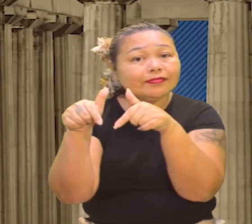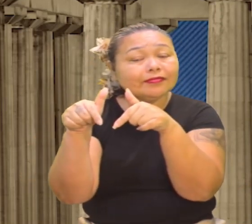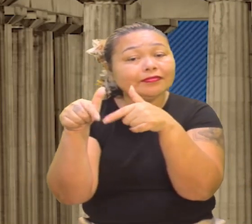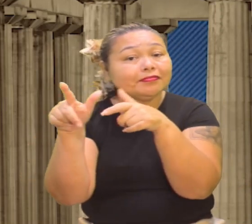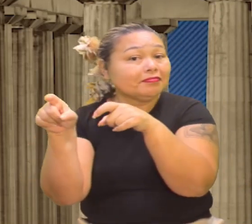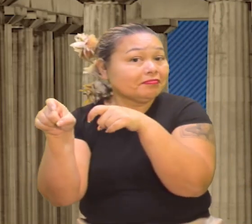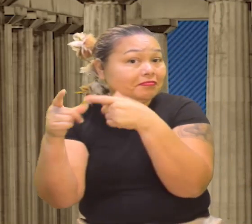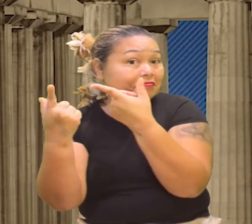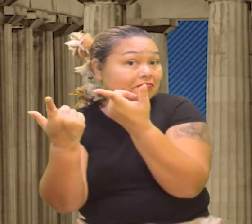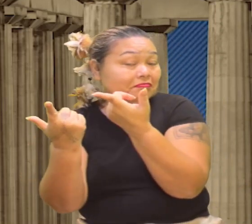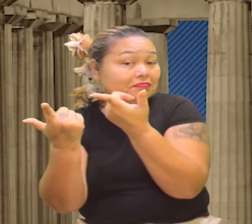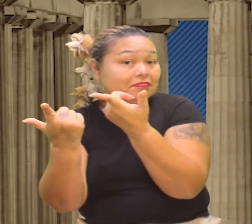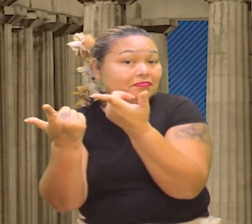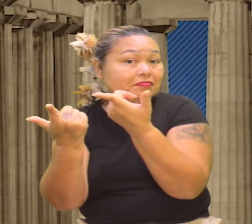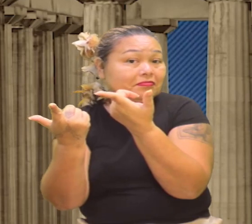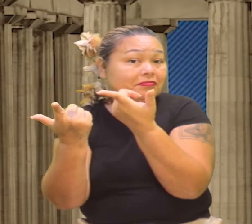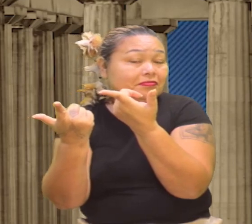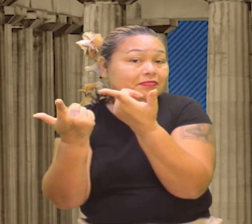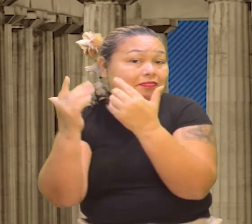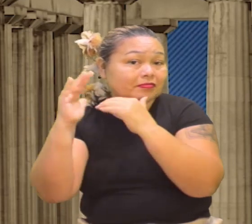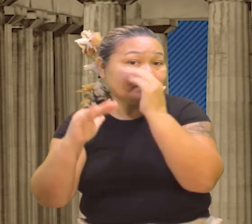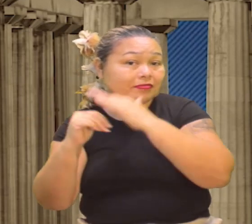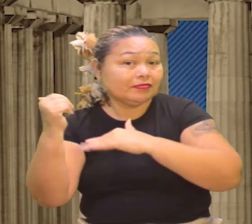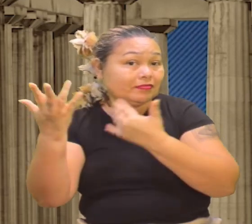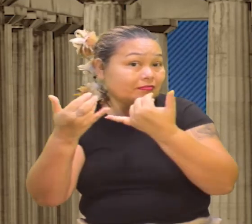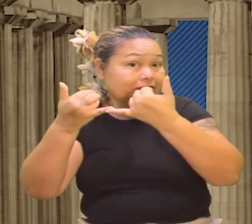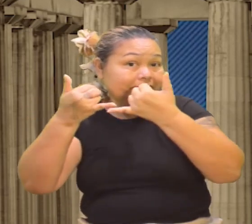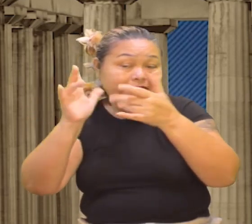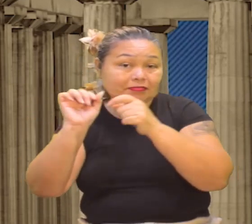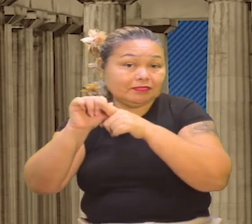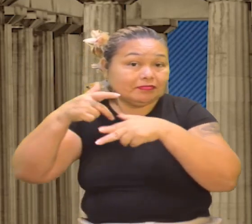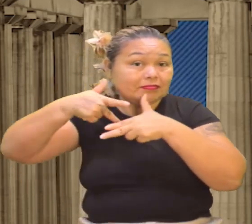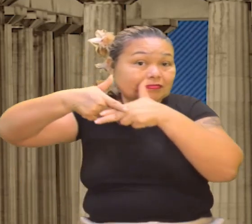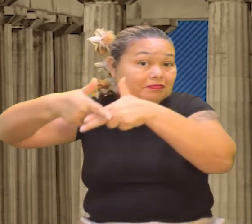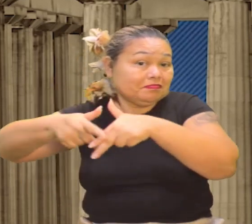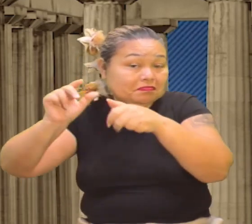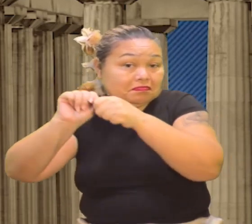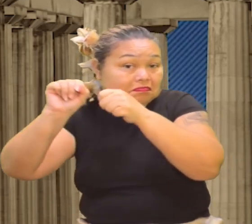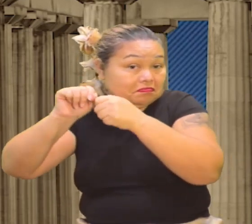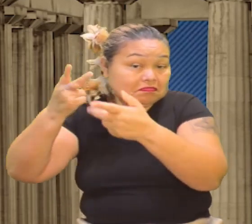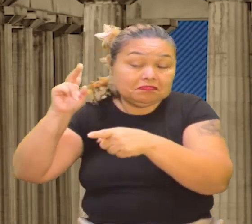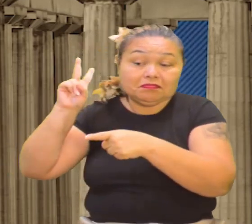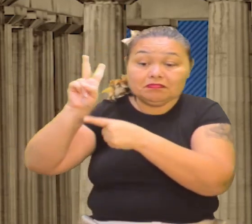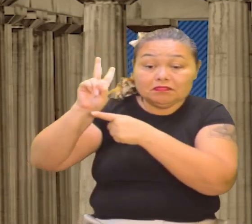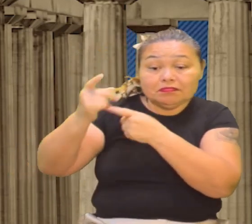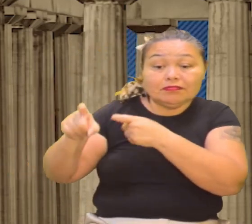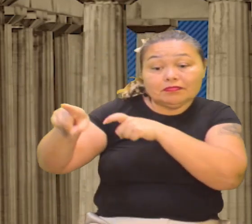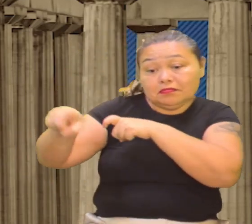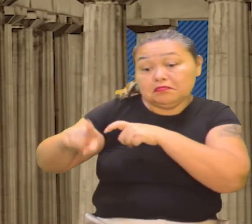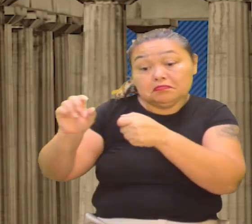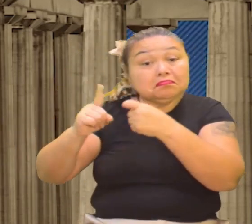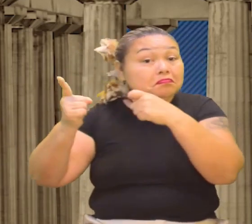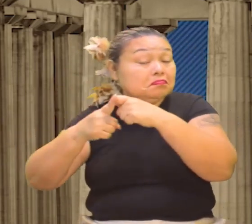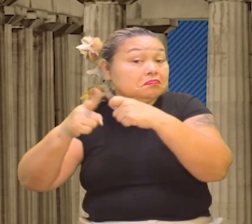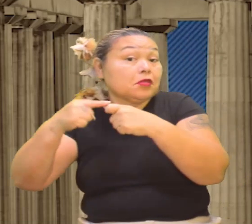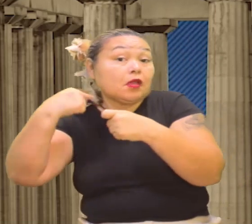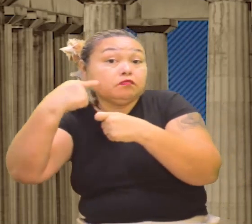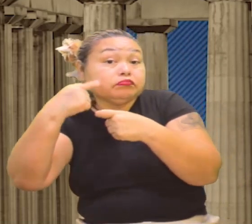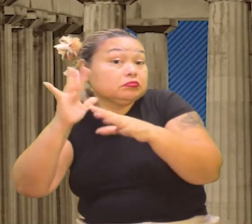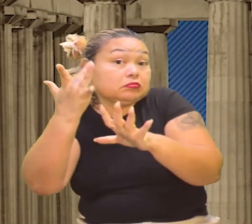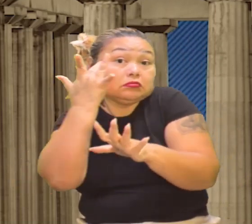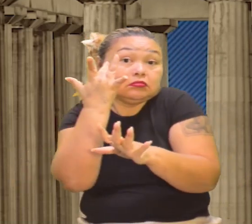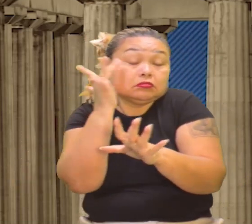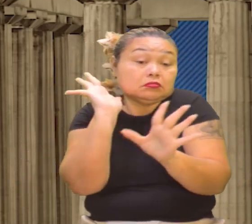agrônomo, o mais? Vaqueiro, plantador, agricultor, etc., ou médico, ou advogado, não sei,